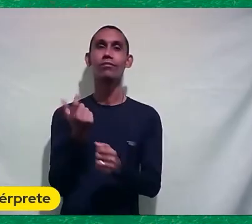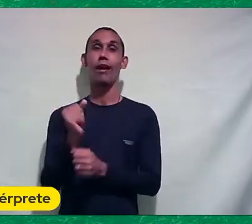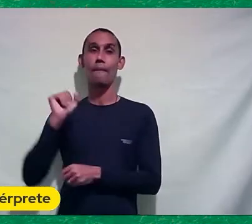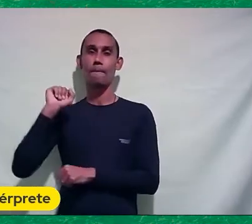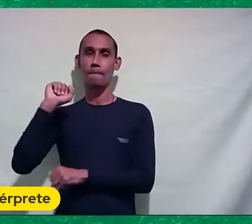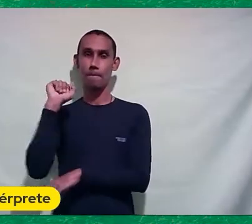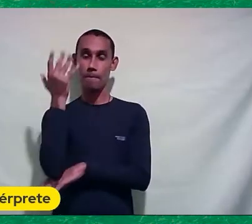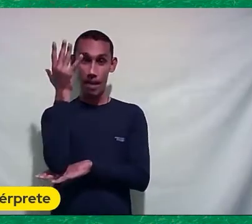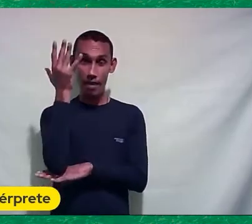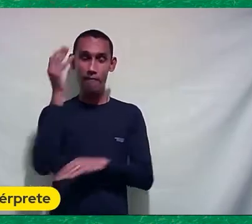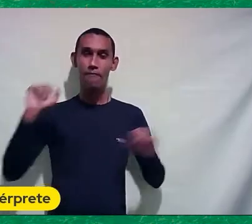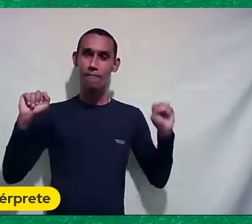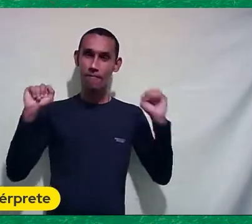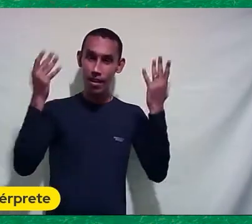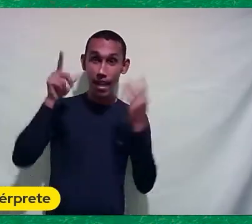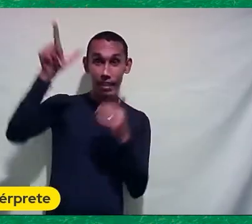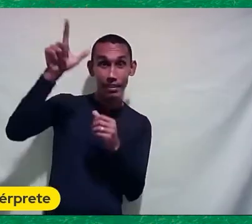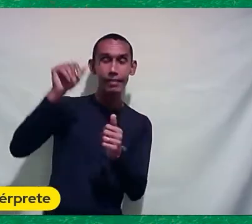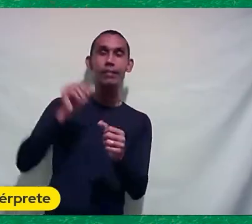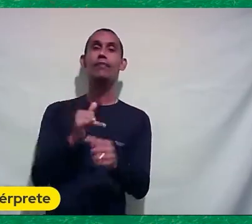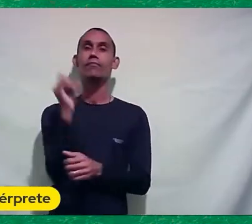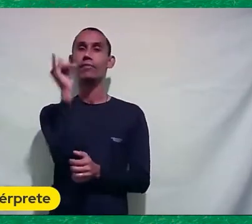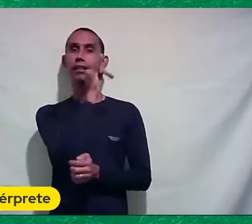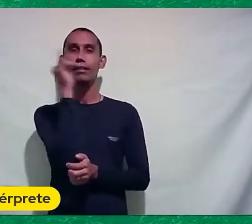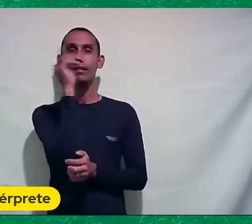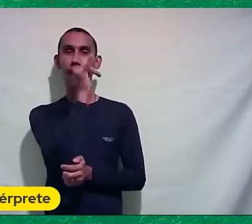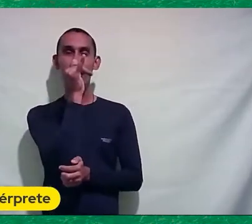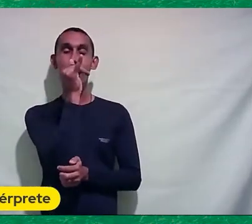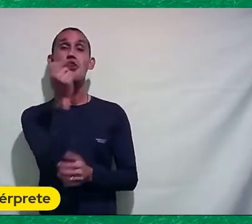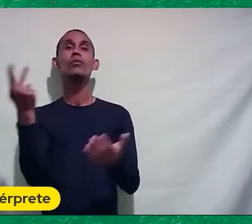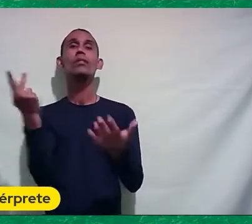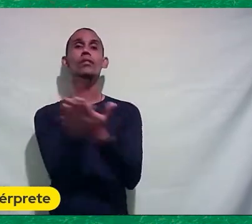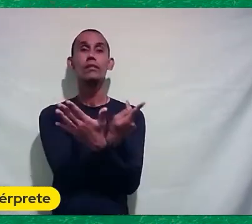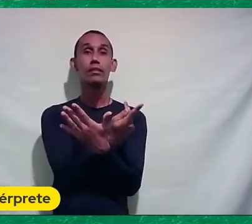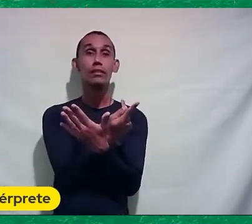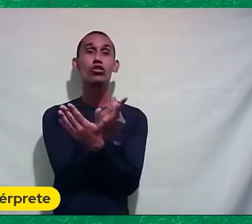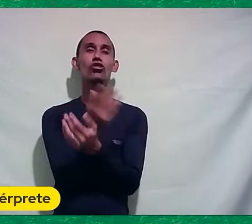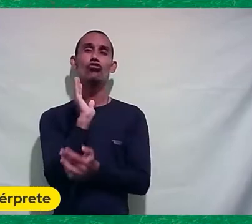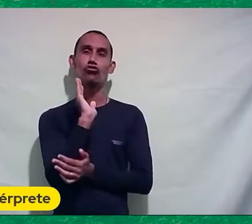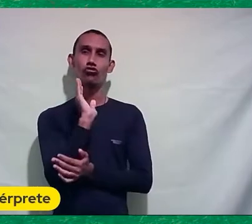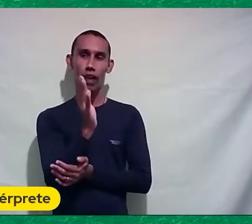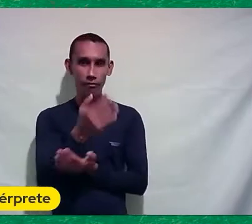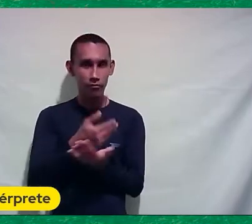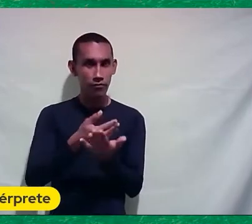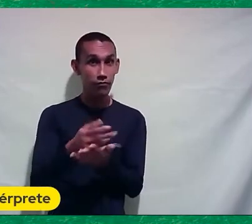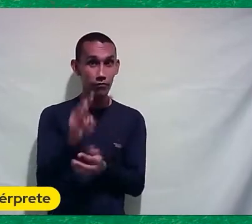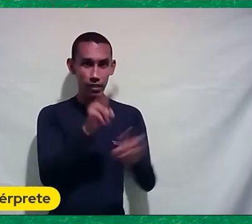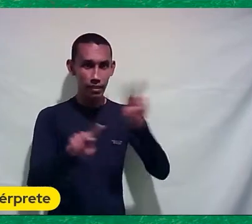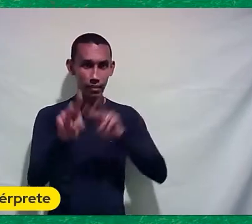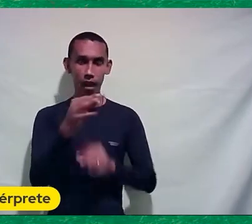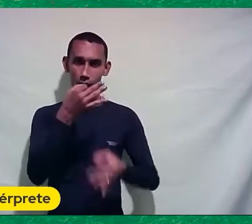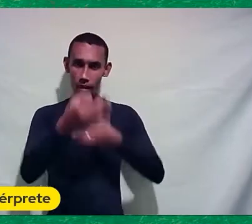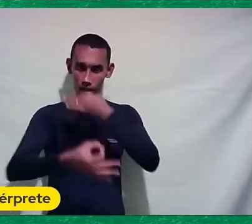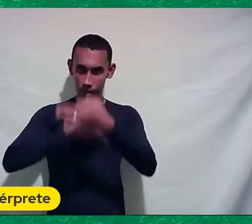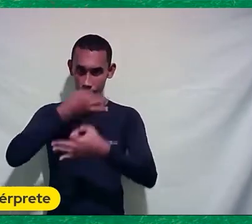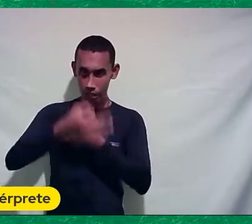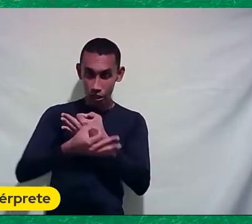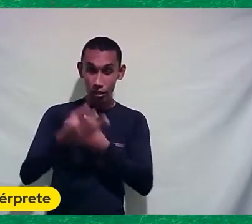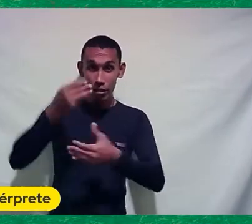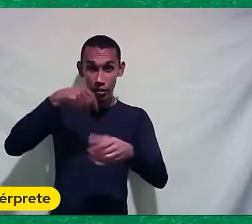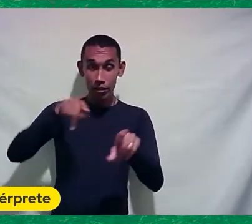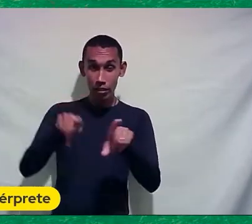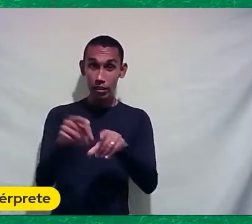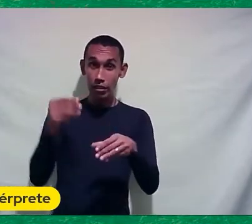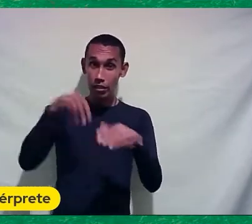festival De filmes esportivos Na Itália E era um filme Já ele passava De uma visão crítica Do futebol Nos subterrâneos